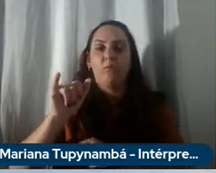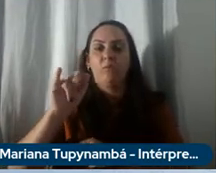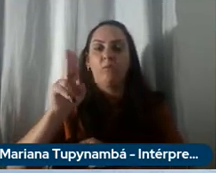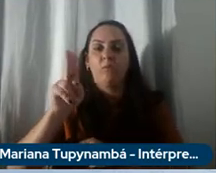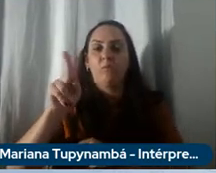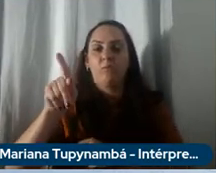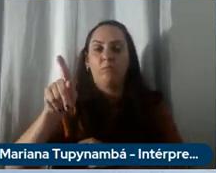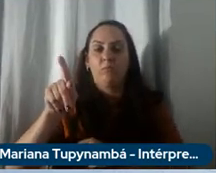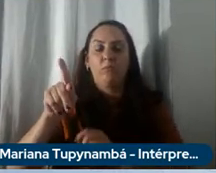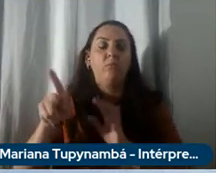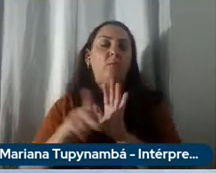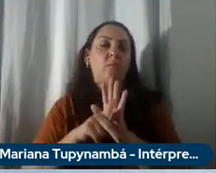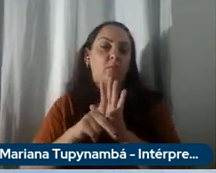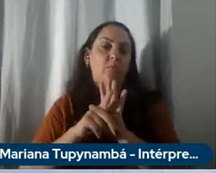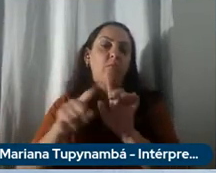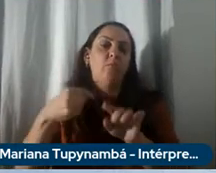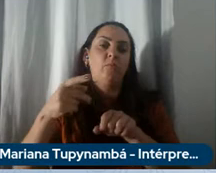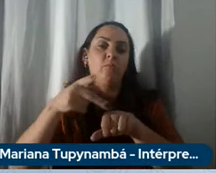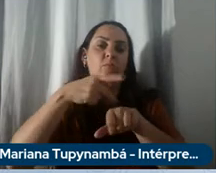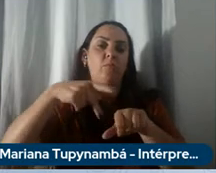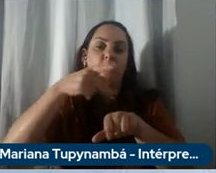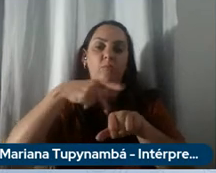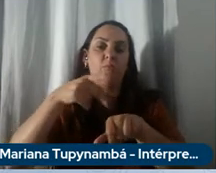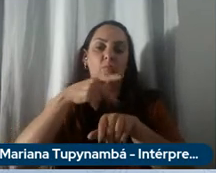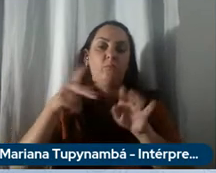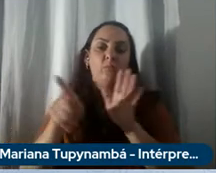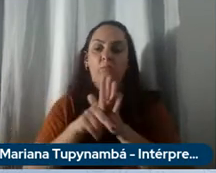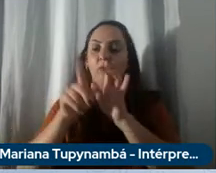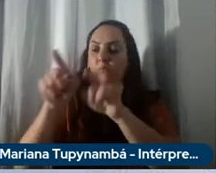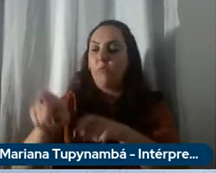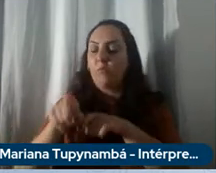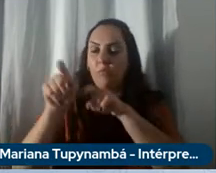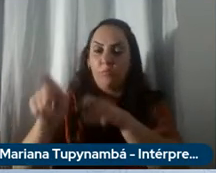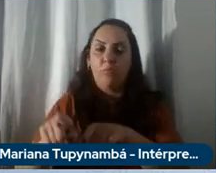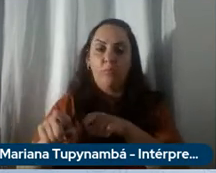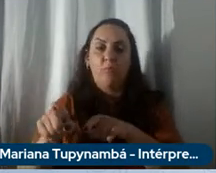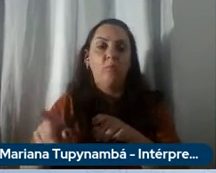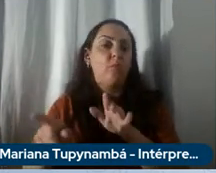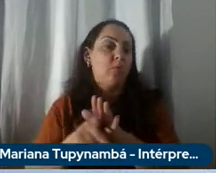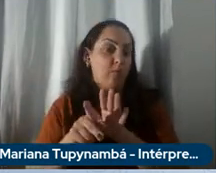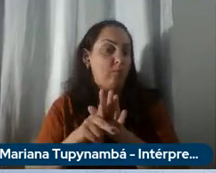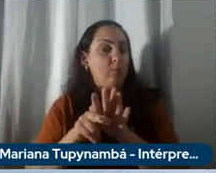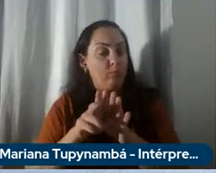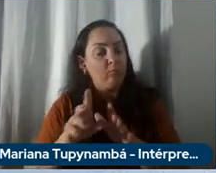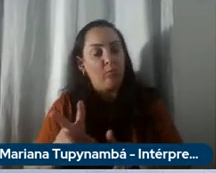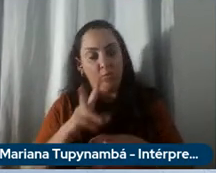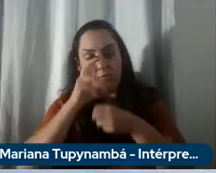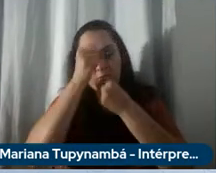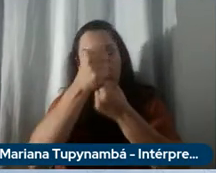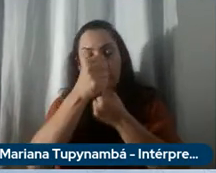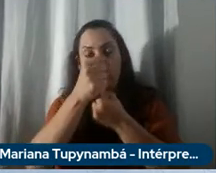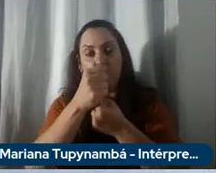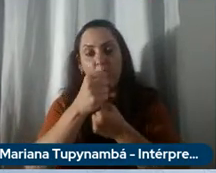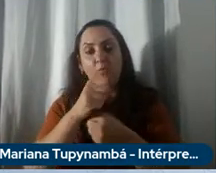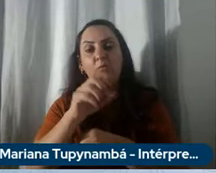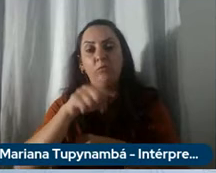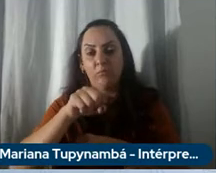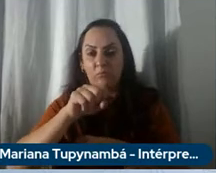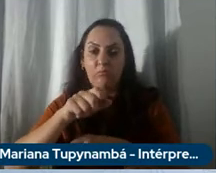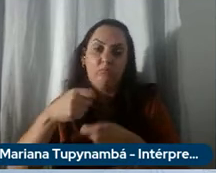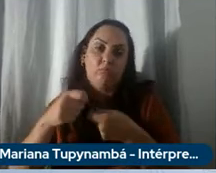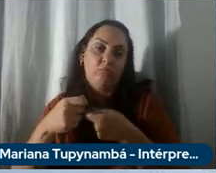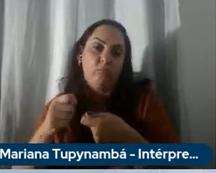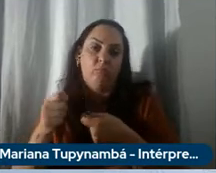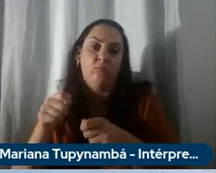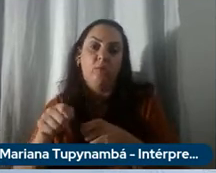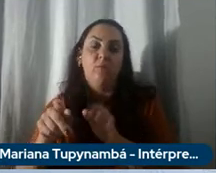Colômbia são países onde o agrobusiness é uma verdadeira fortaleza o agrobusiness demanda pick-up temos a Fiat